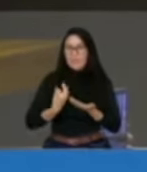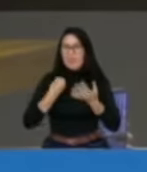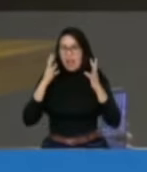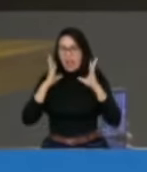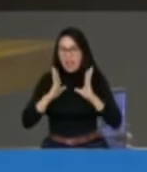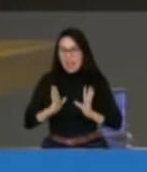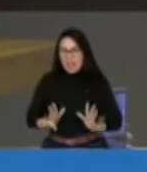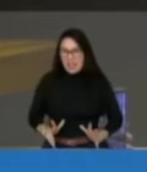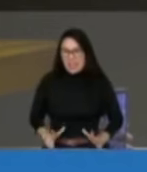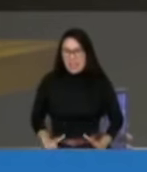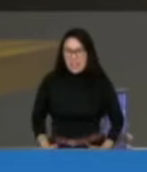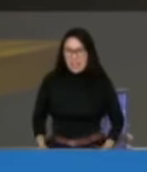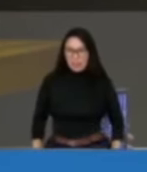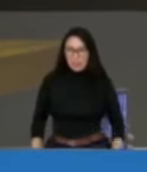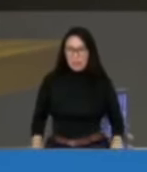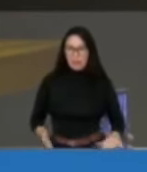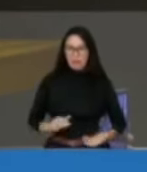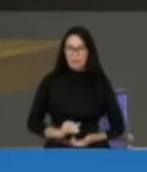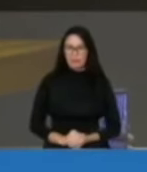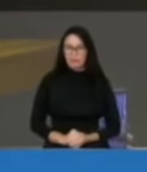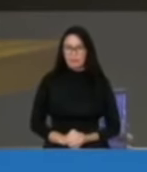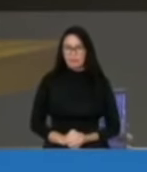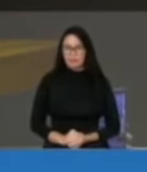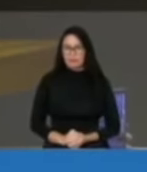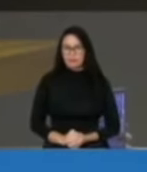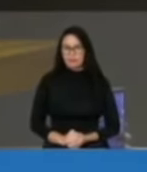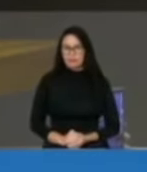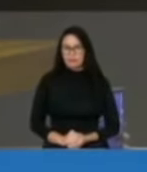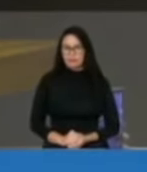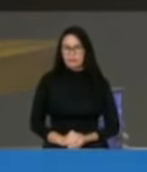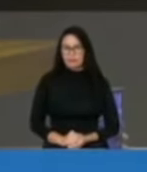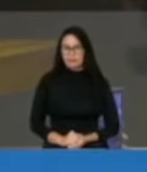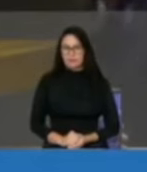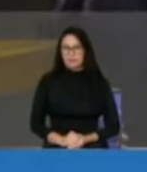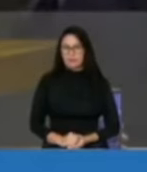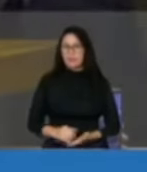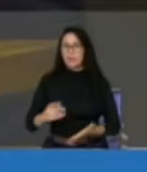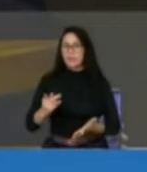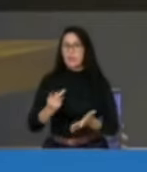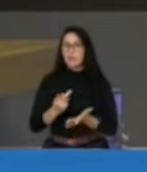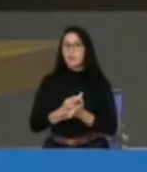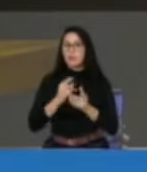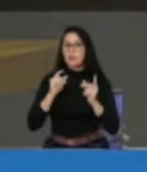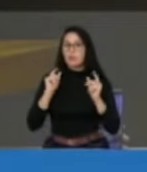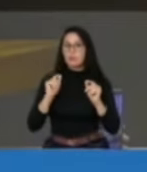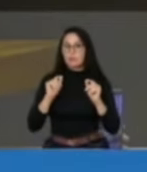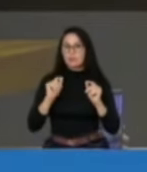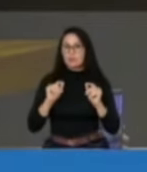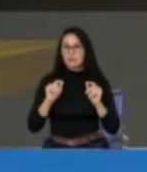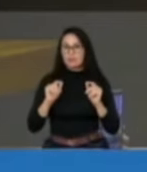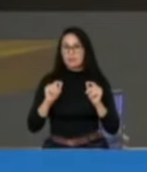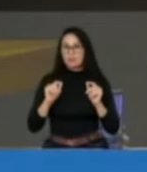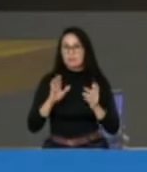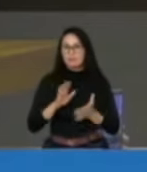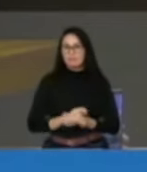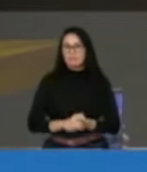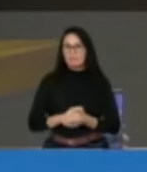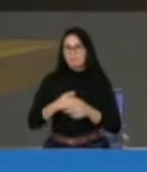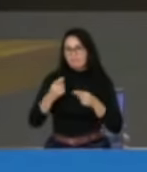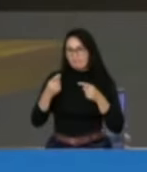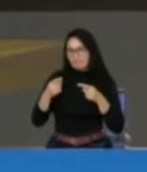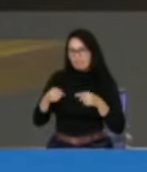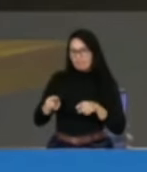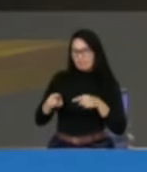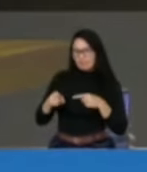É óbvio que não. O que está acontecendo é que estão perseguindo um a um. E